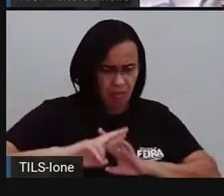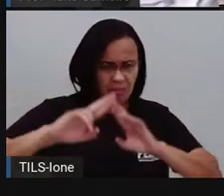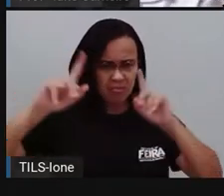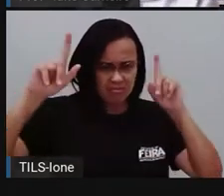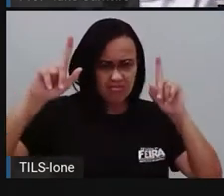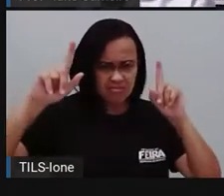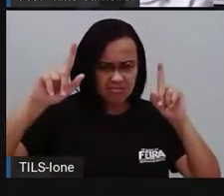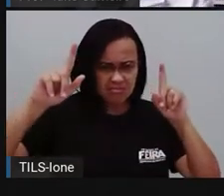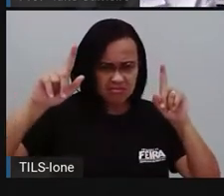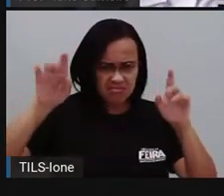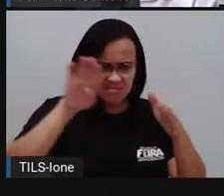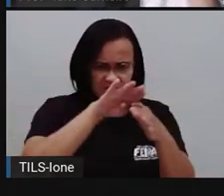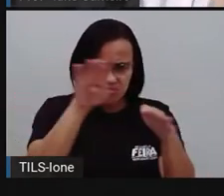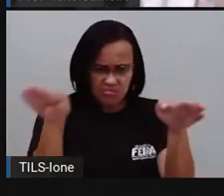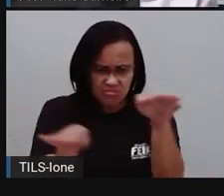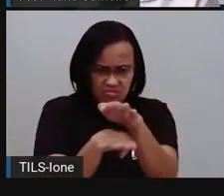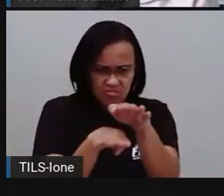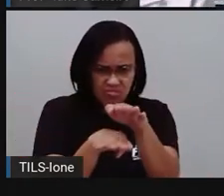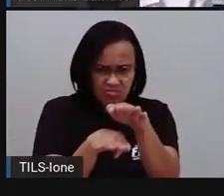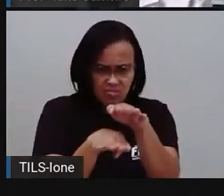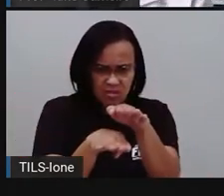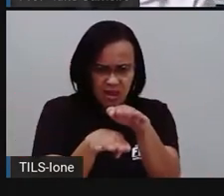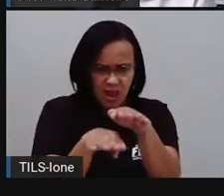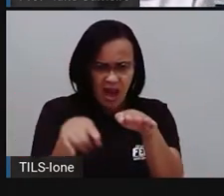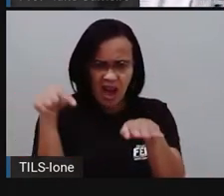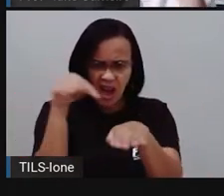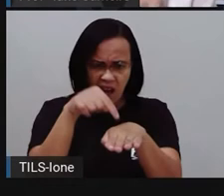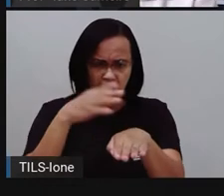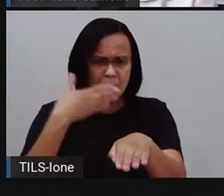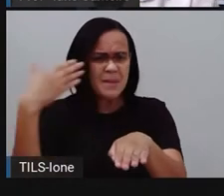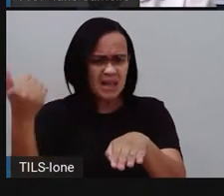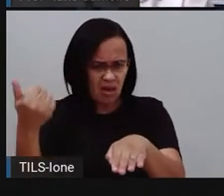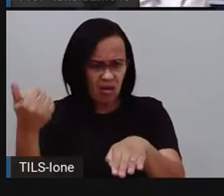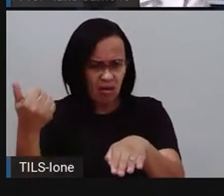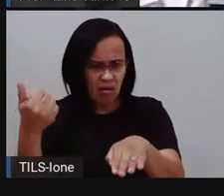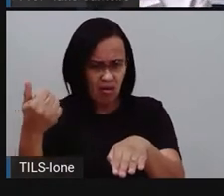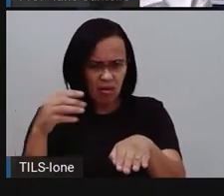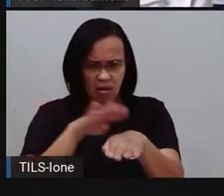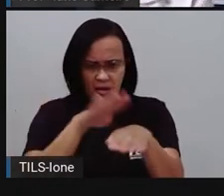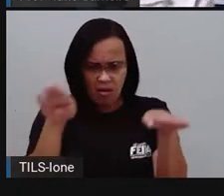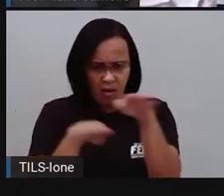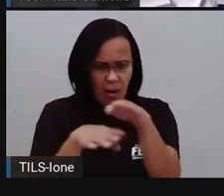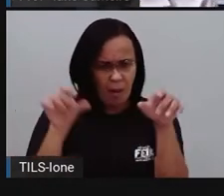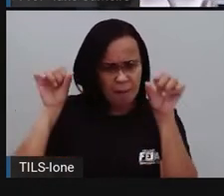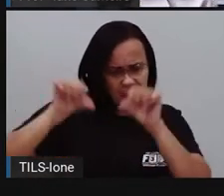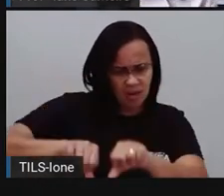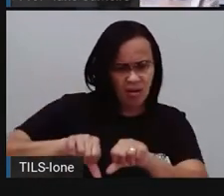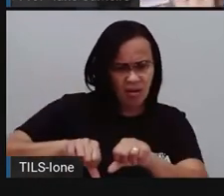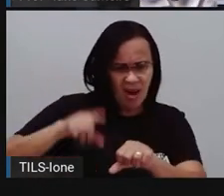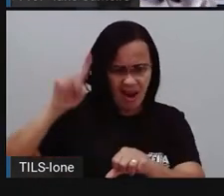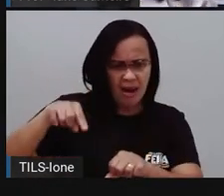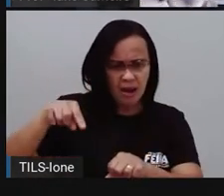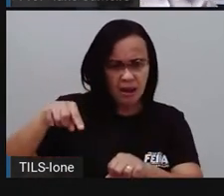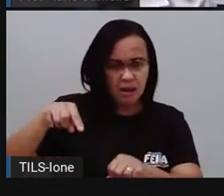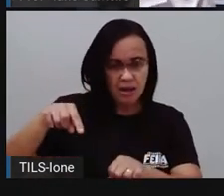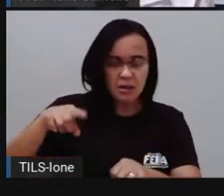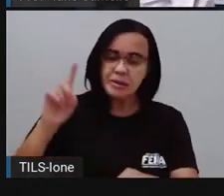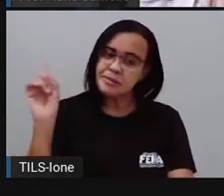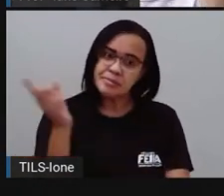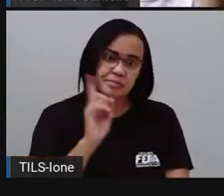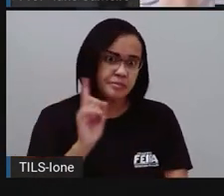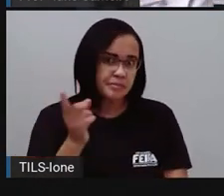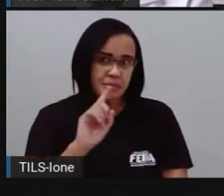do que o outro por causa da cor da pele ou por causa de qualquer outra questão. Então, quando a gente não respeita essas diferenças, acontece isso, ó. O racismo,